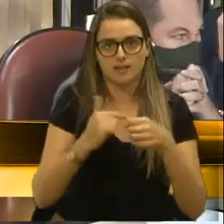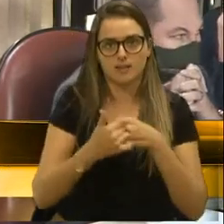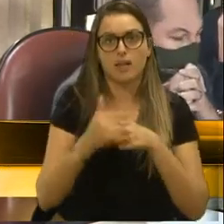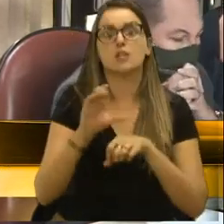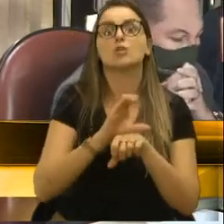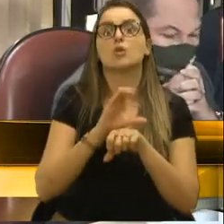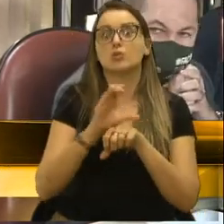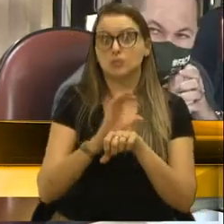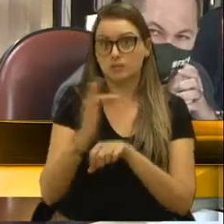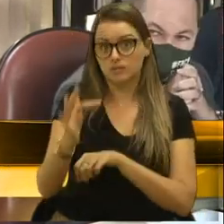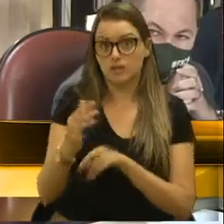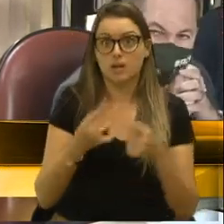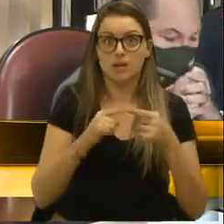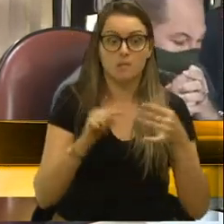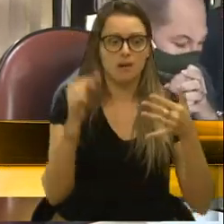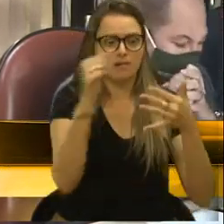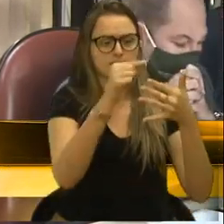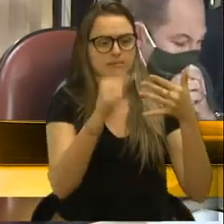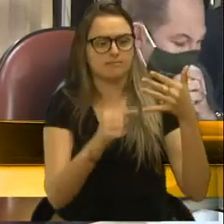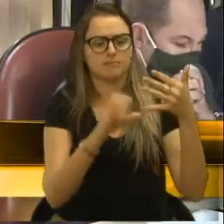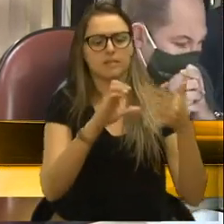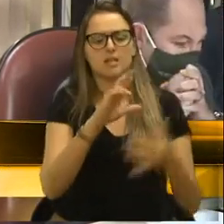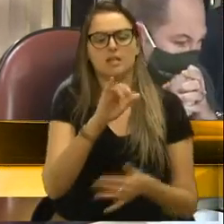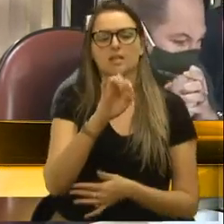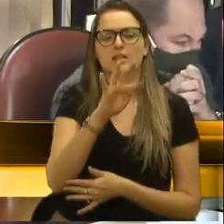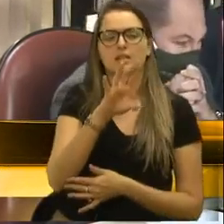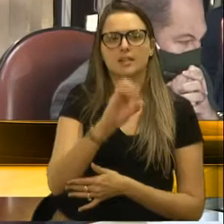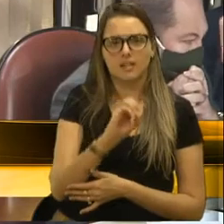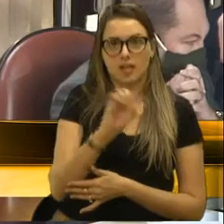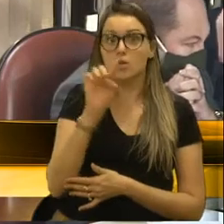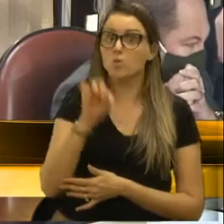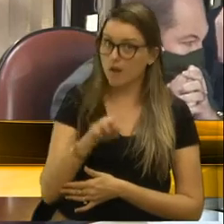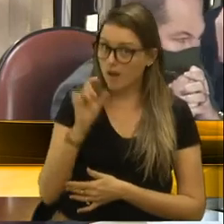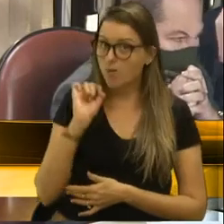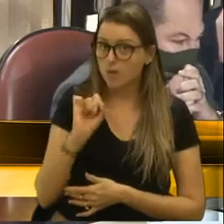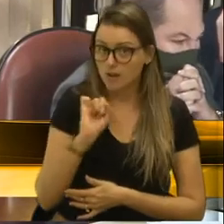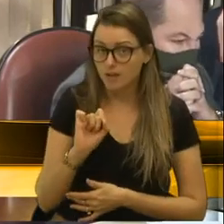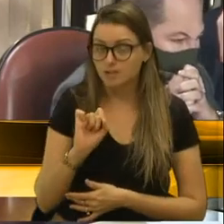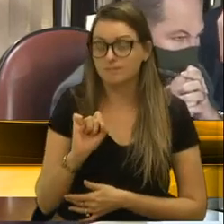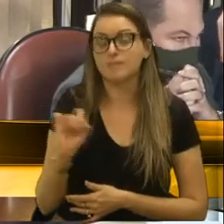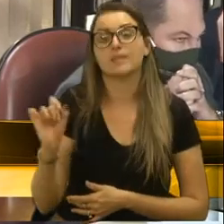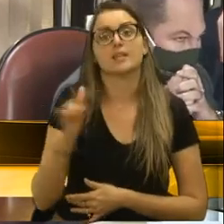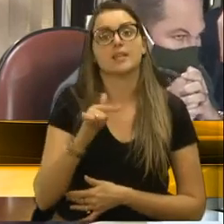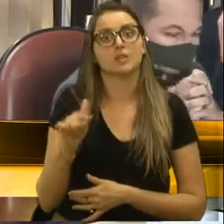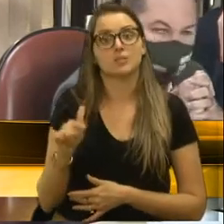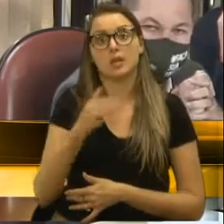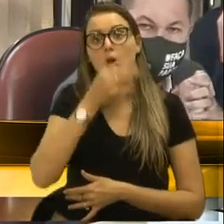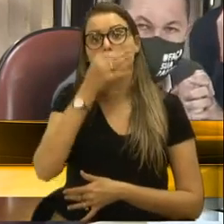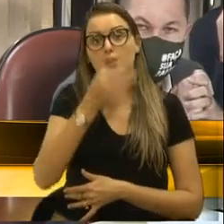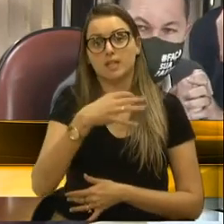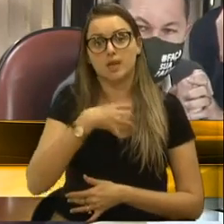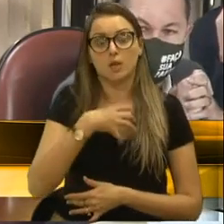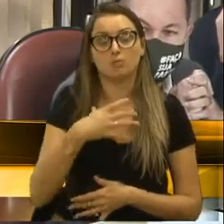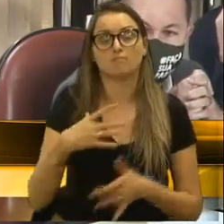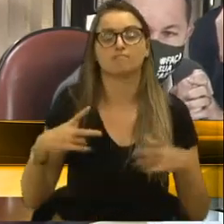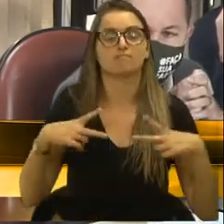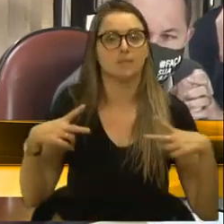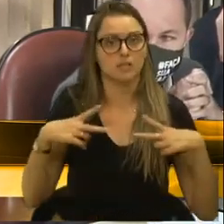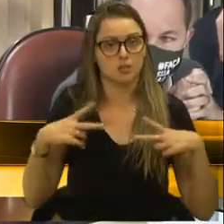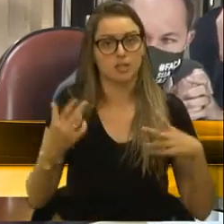e os critérios mínimos da Constituição é a questão da impessoalidade. Então, gente não pode simplesmente